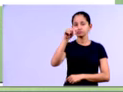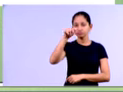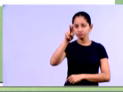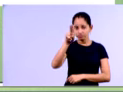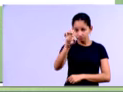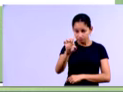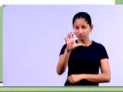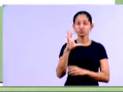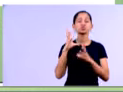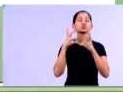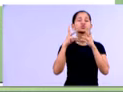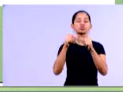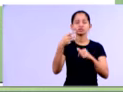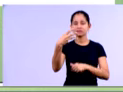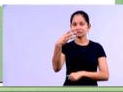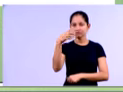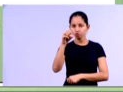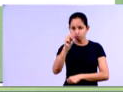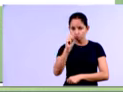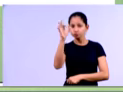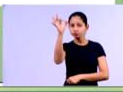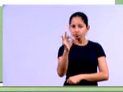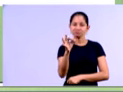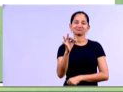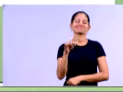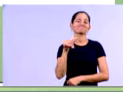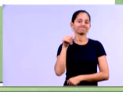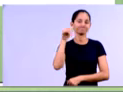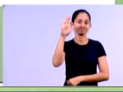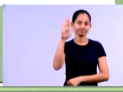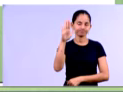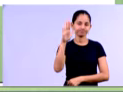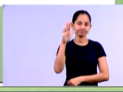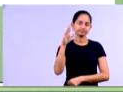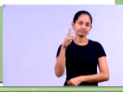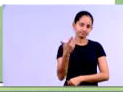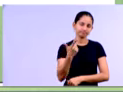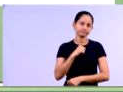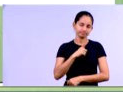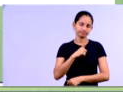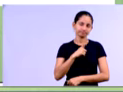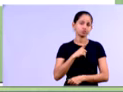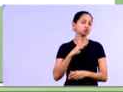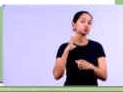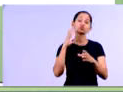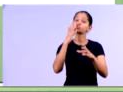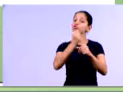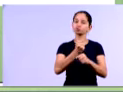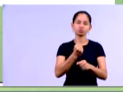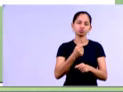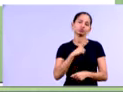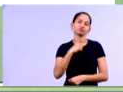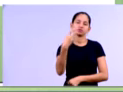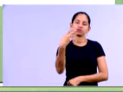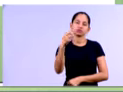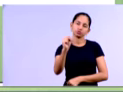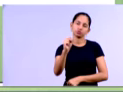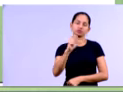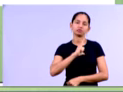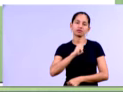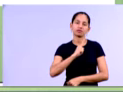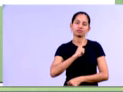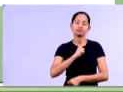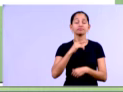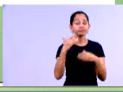de todo o seu ativo, ok? 38,36% de todo o seu ativo. Ela tem,